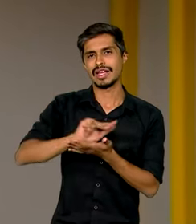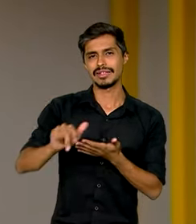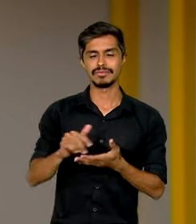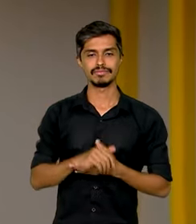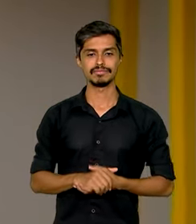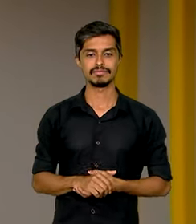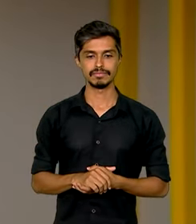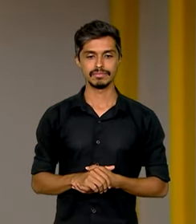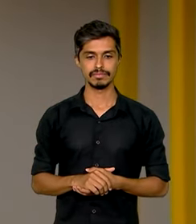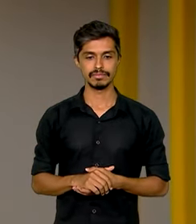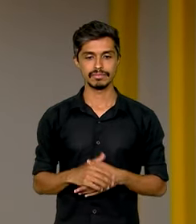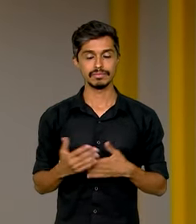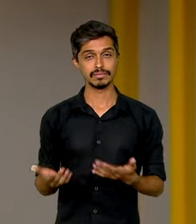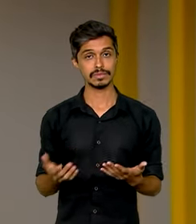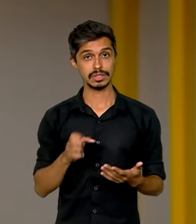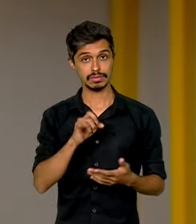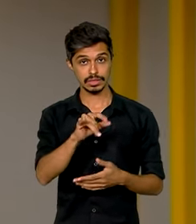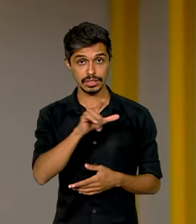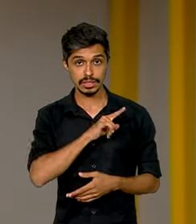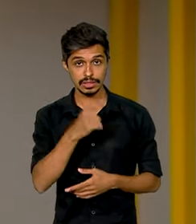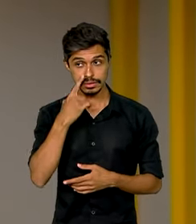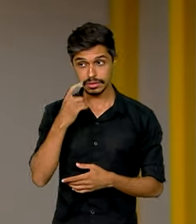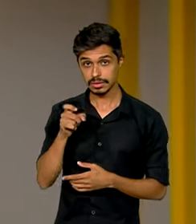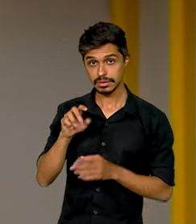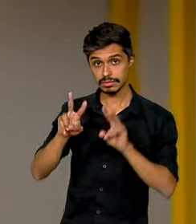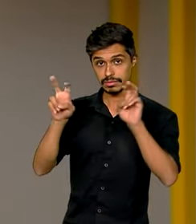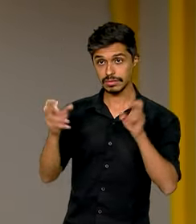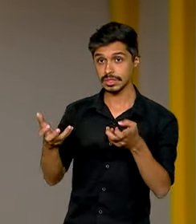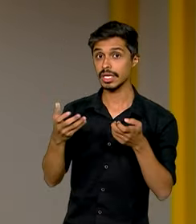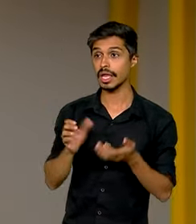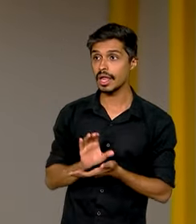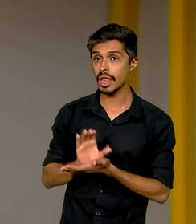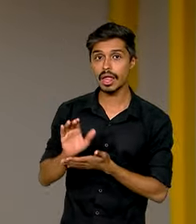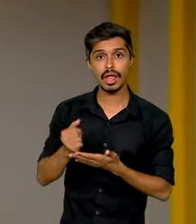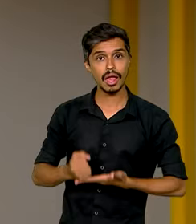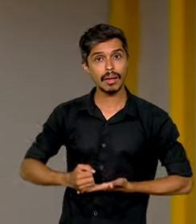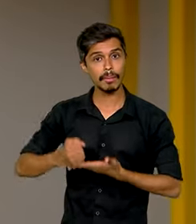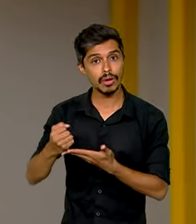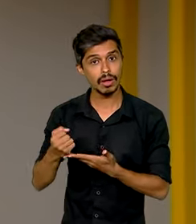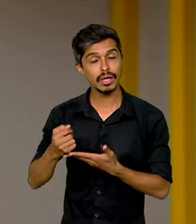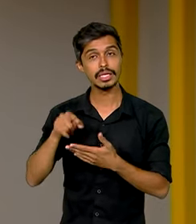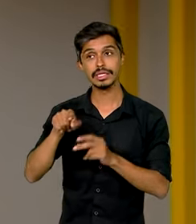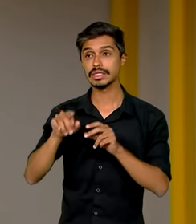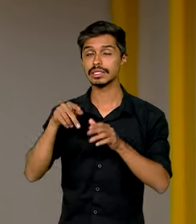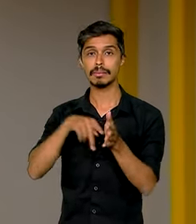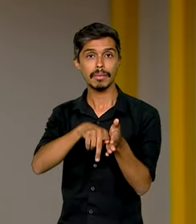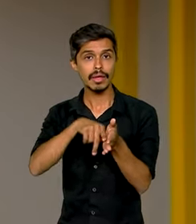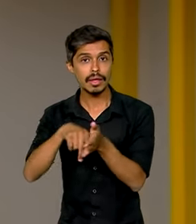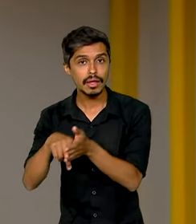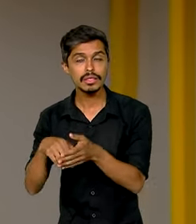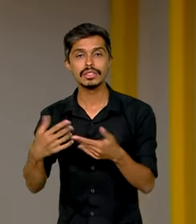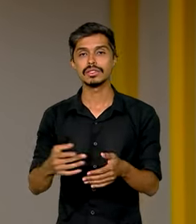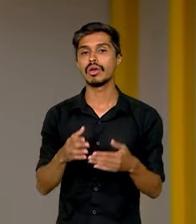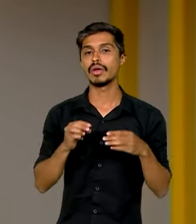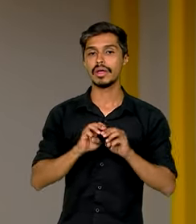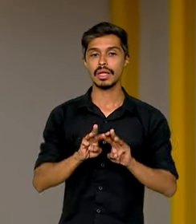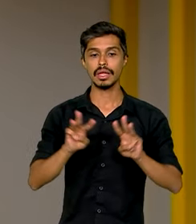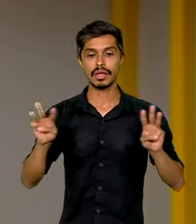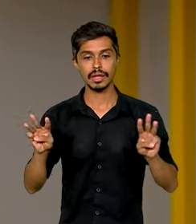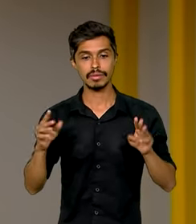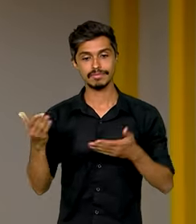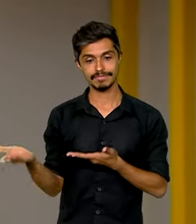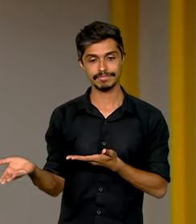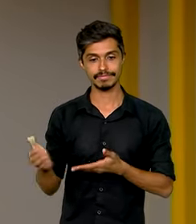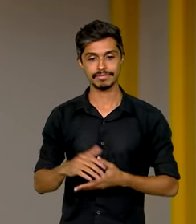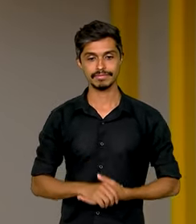Se você se interessa por esse tema e quer fazer contribuições a essa consulta, é só acessar a plataforma